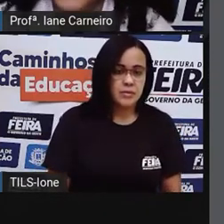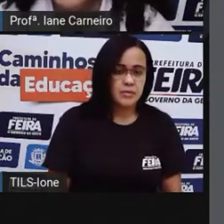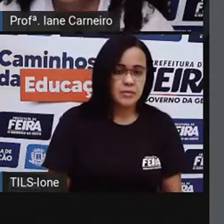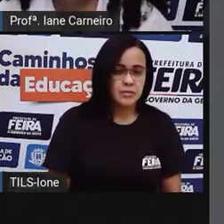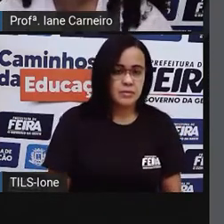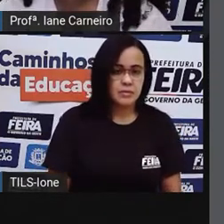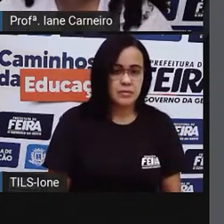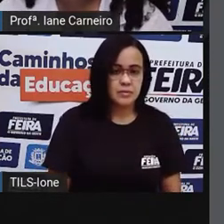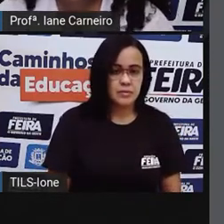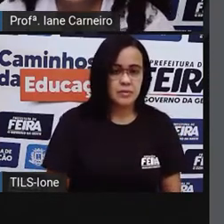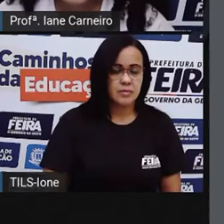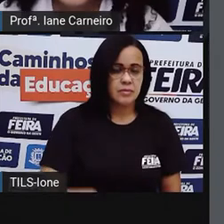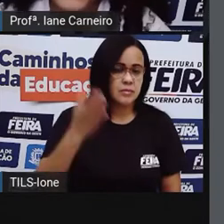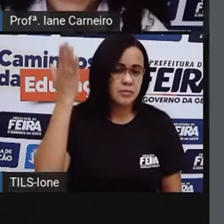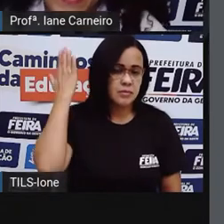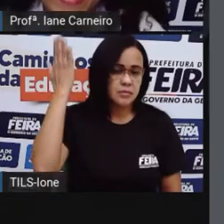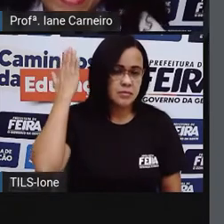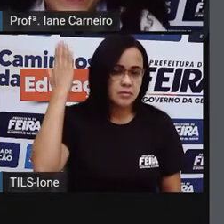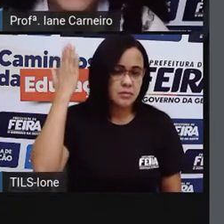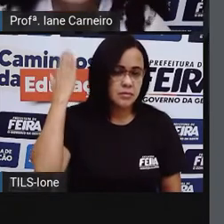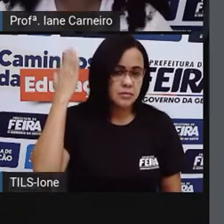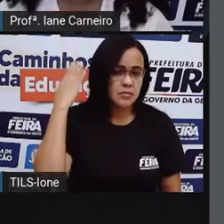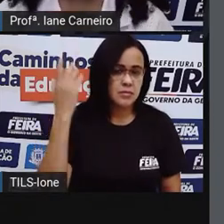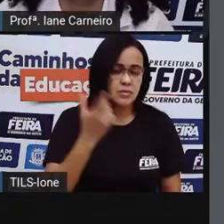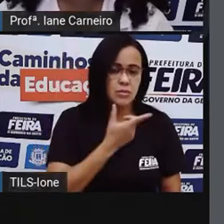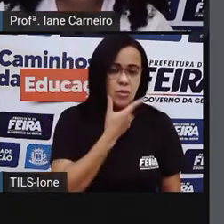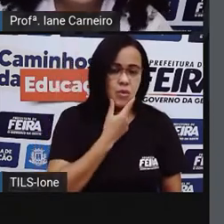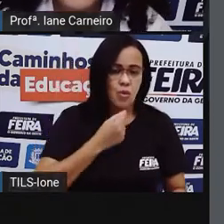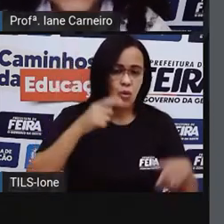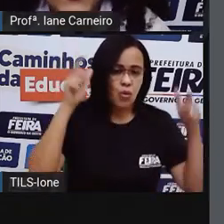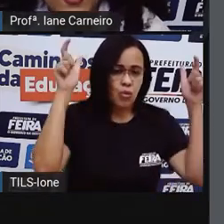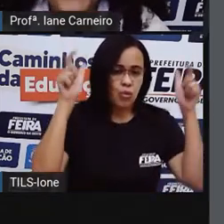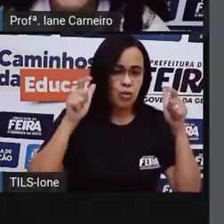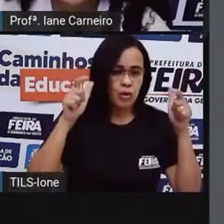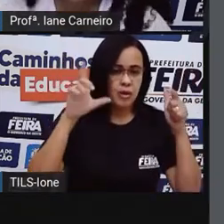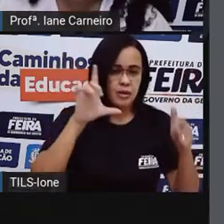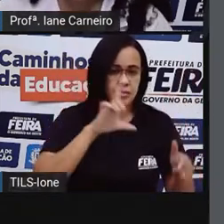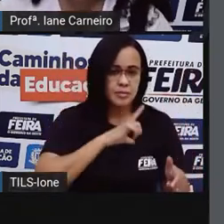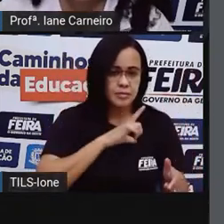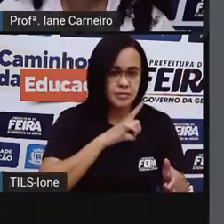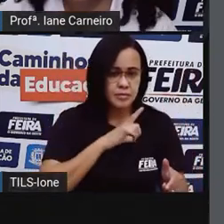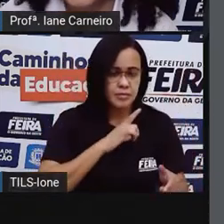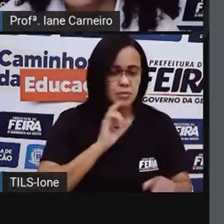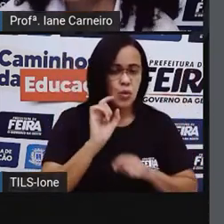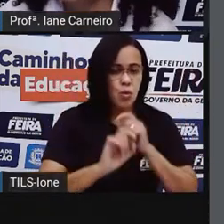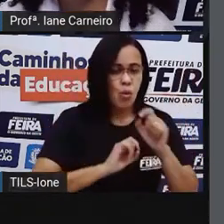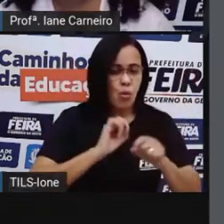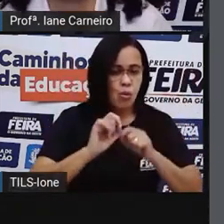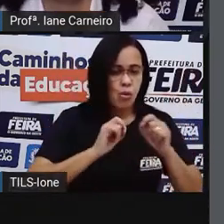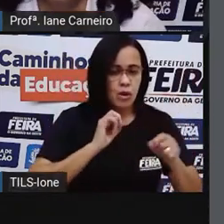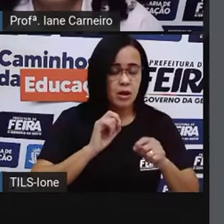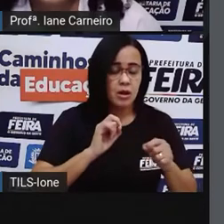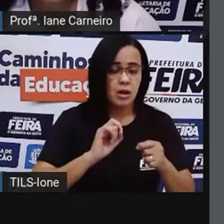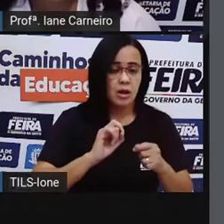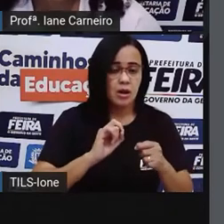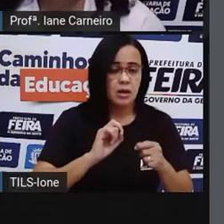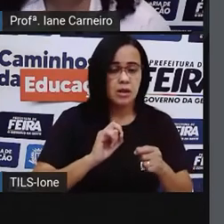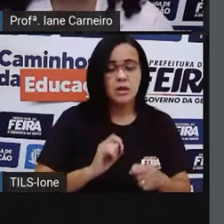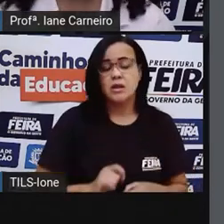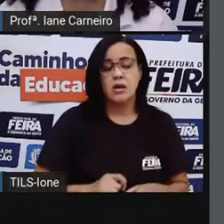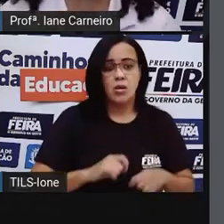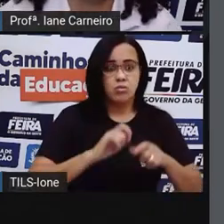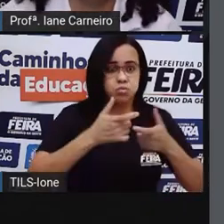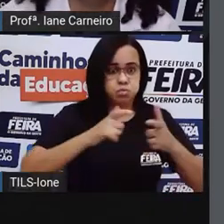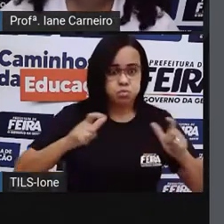Era uma vez um rei que tinha enorme tesouro, esmeraldas, diamantes